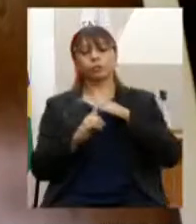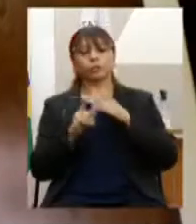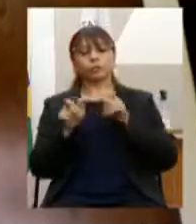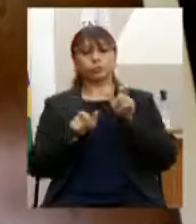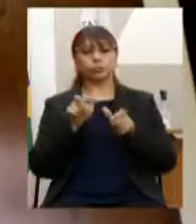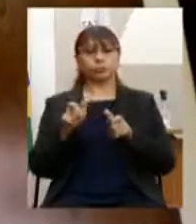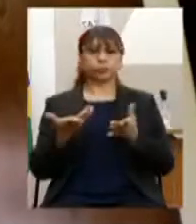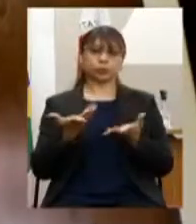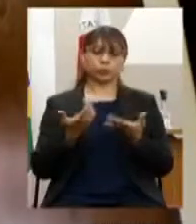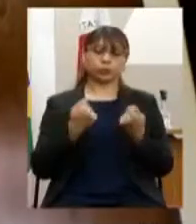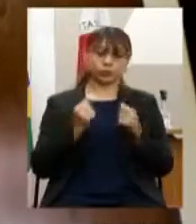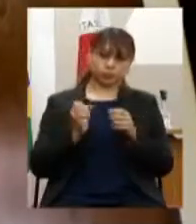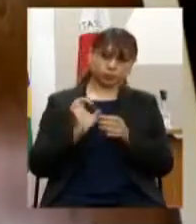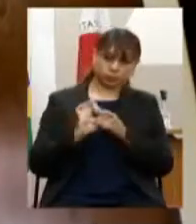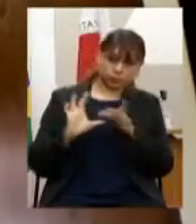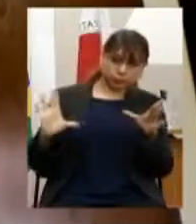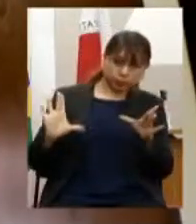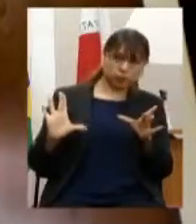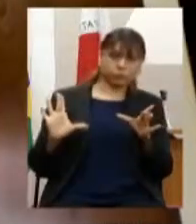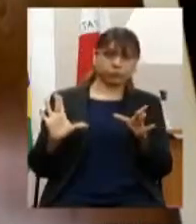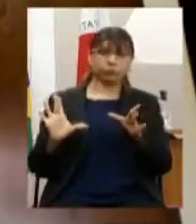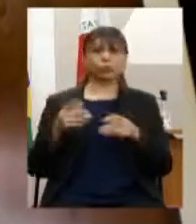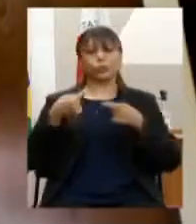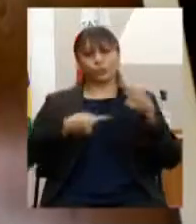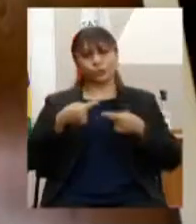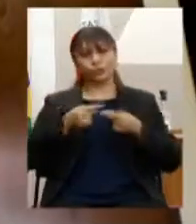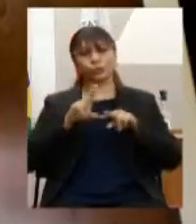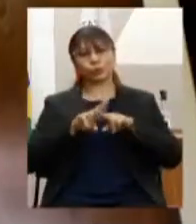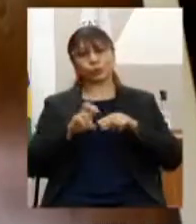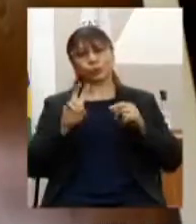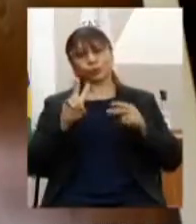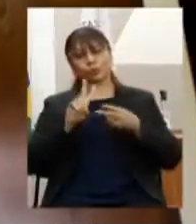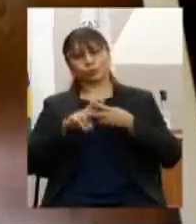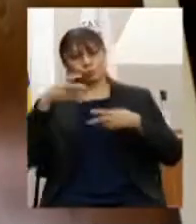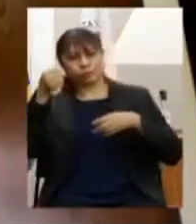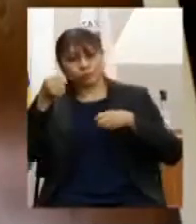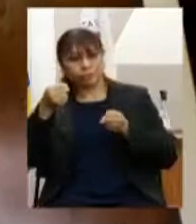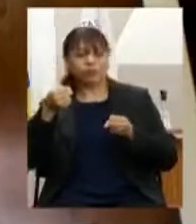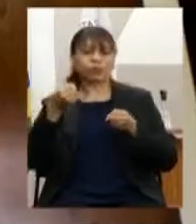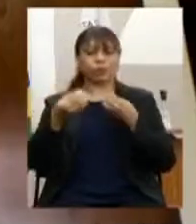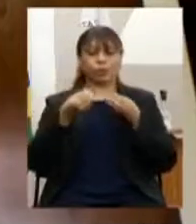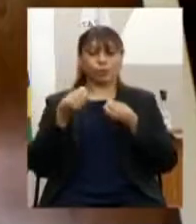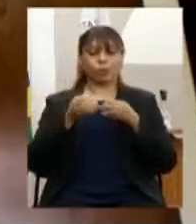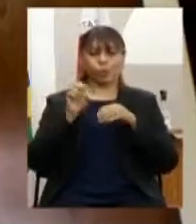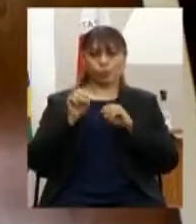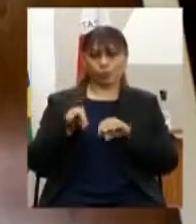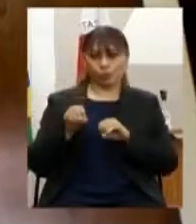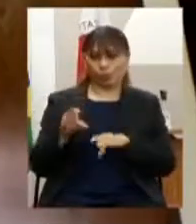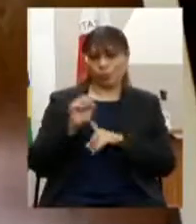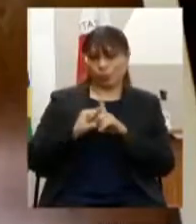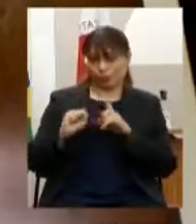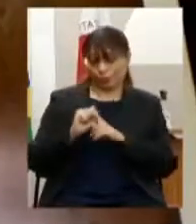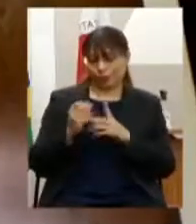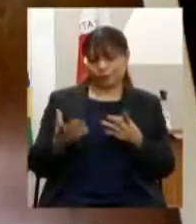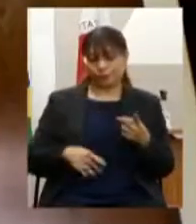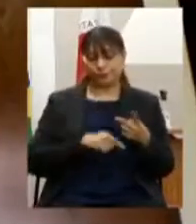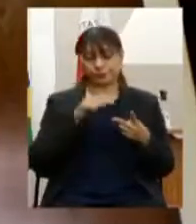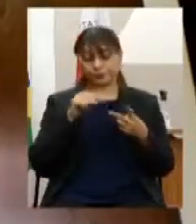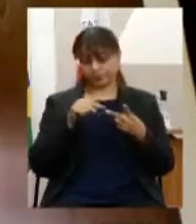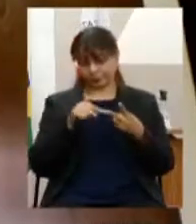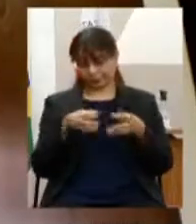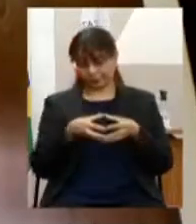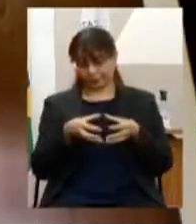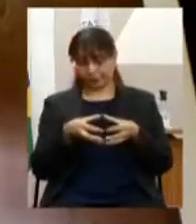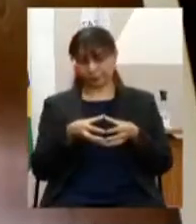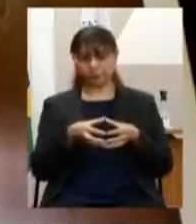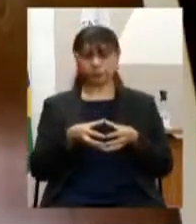liberdade que discutiu a questão do sistema prisional e o sistema socioeducativo o subgrupo 2